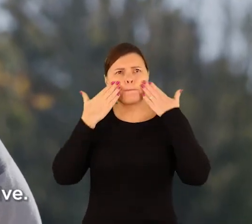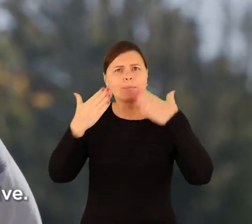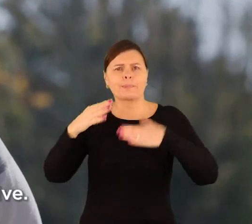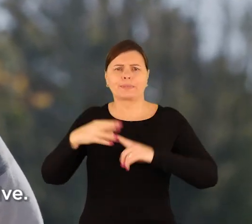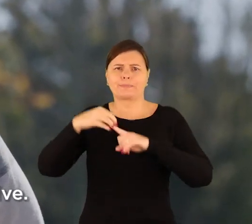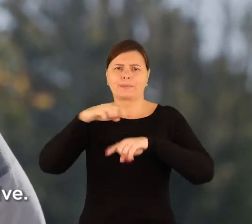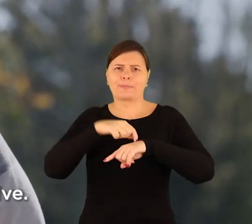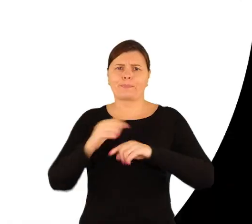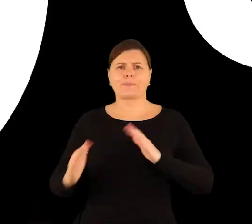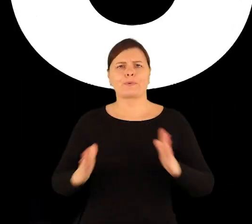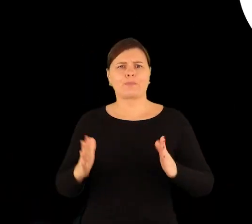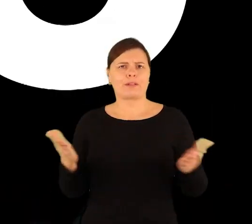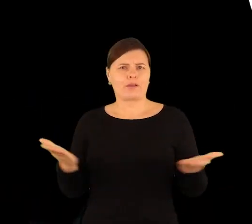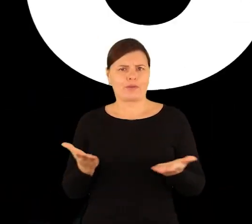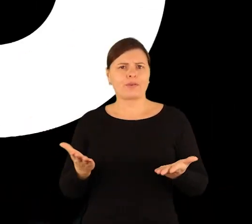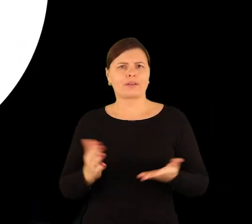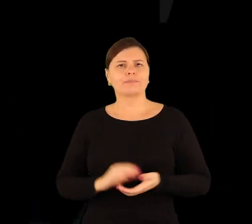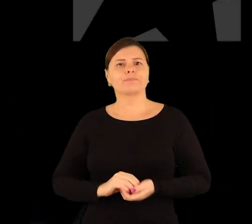histórico que a gente vive.